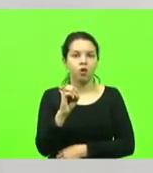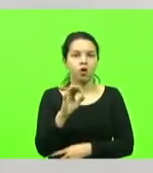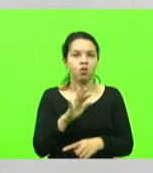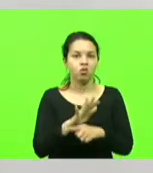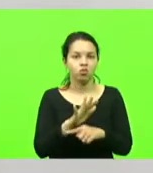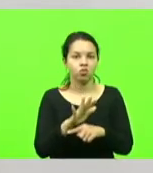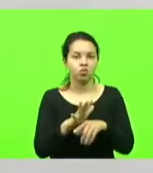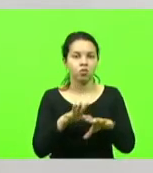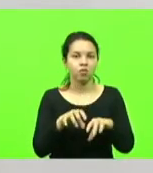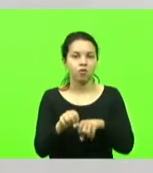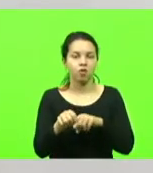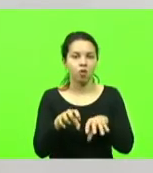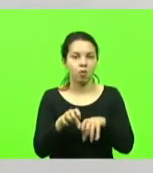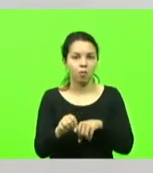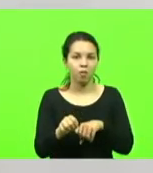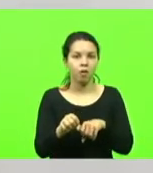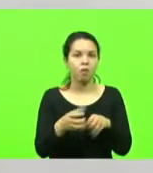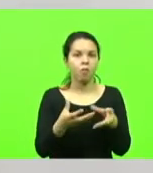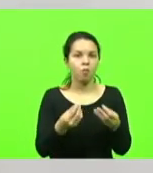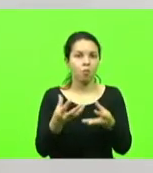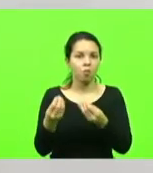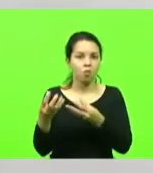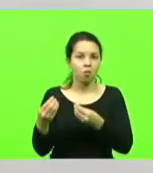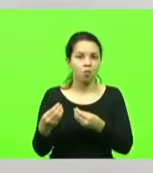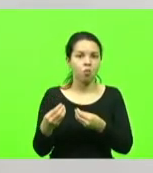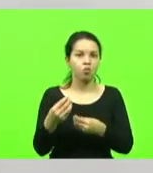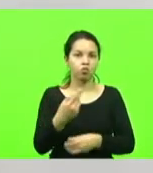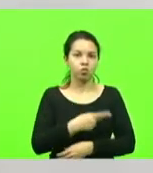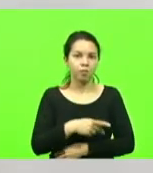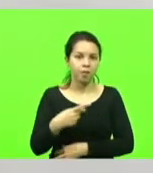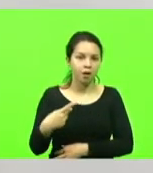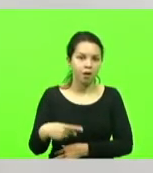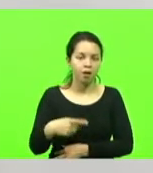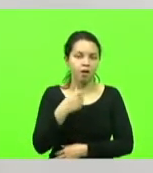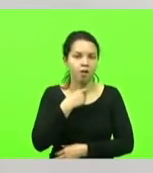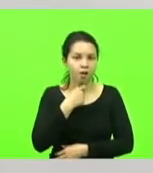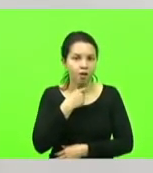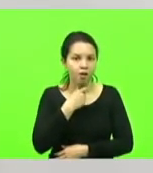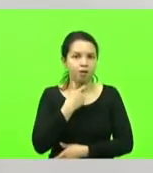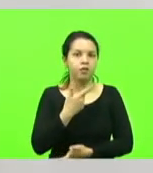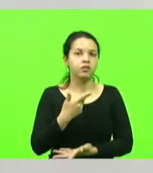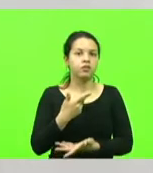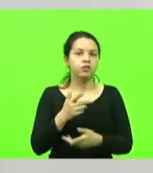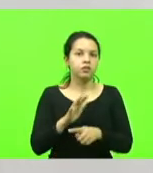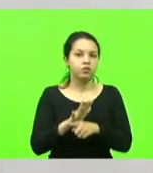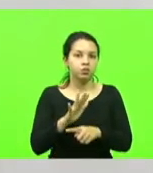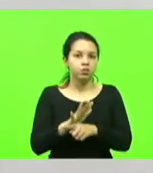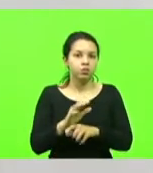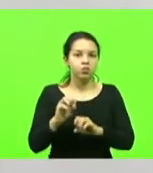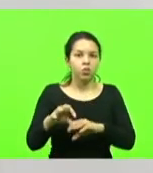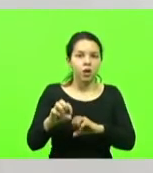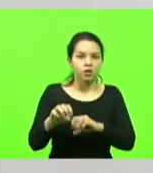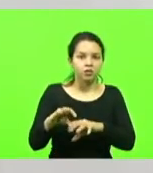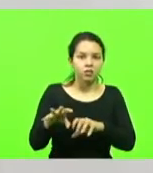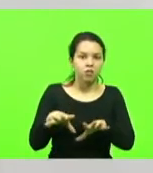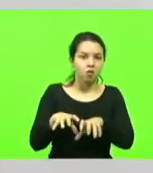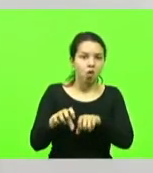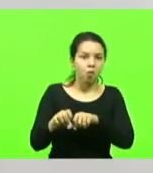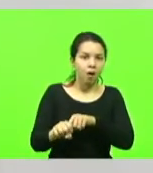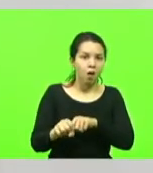padres e também prestando educação formal para um outro tanto de pessoas, porque naquela época não existia